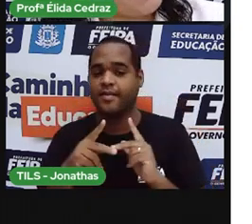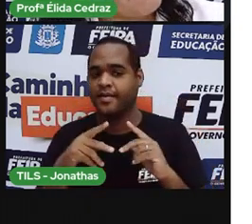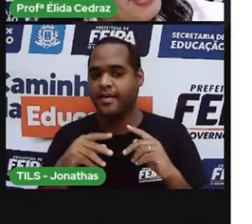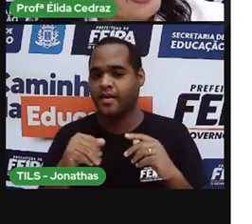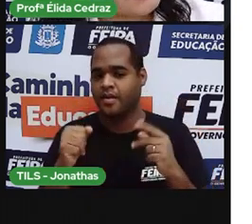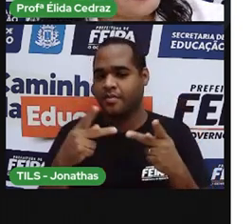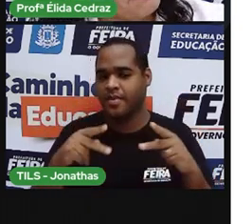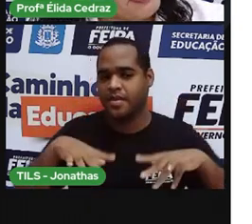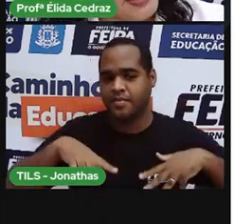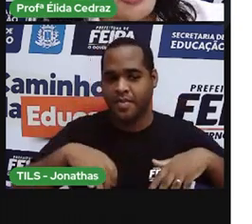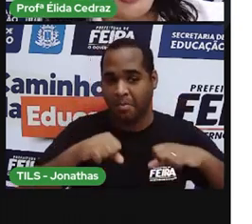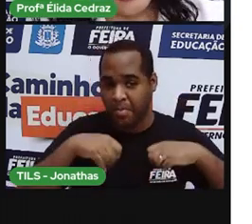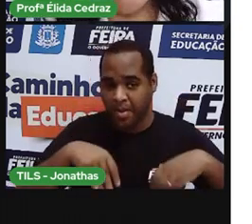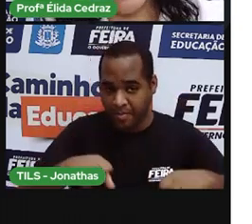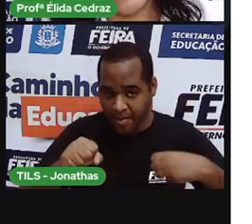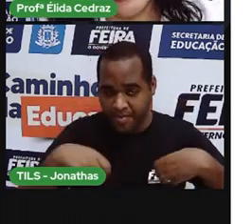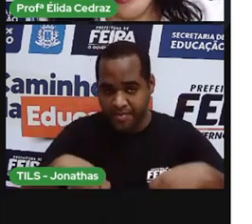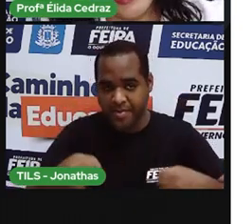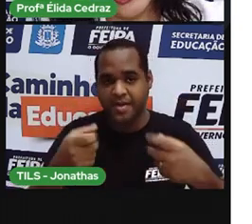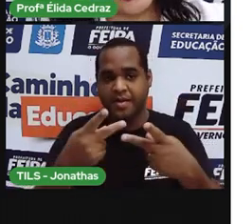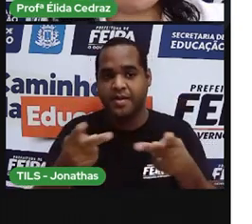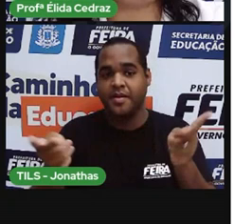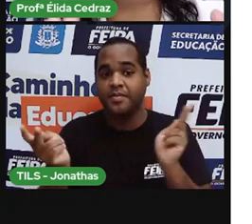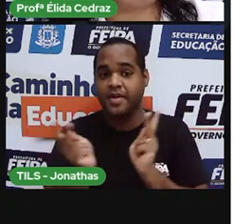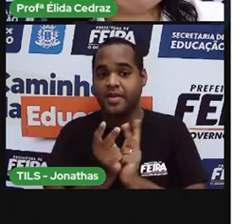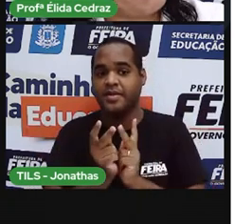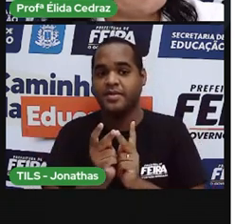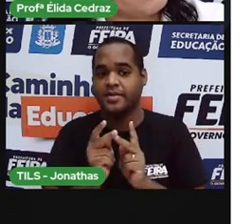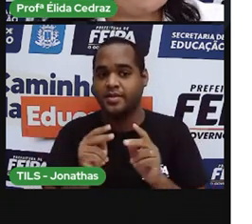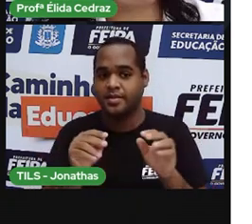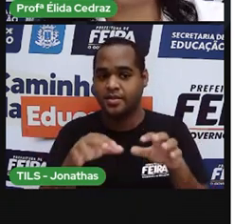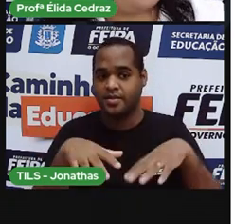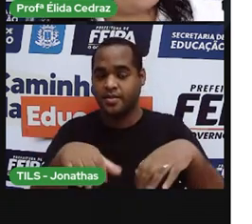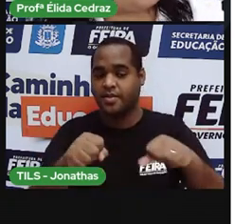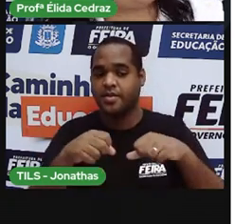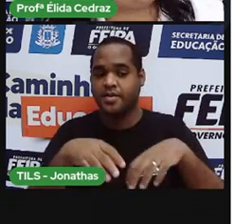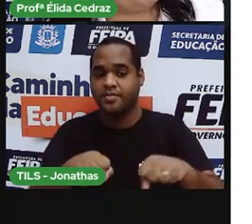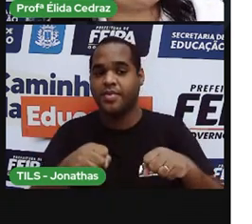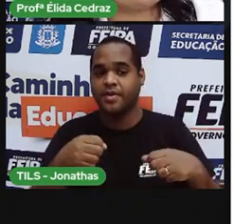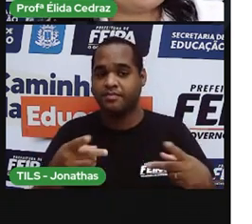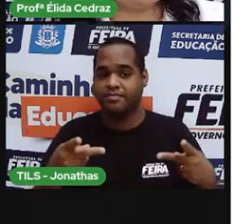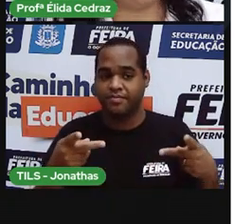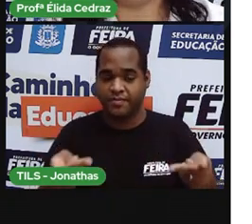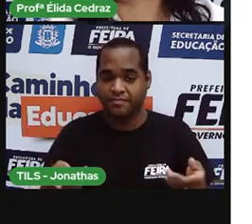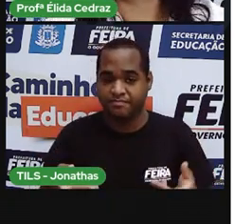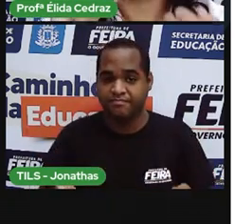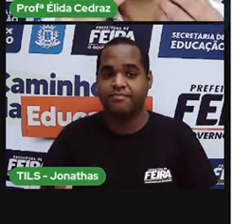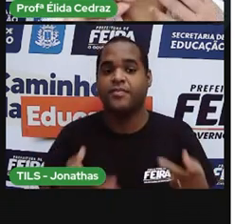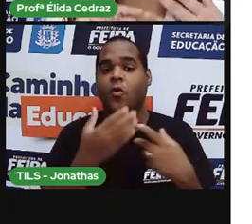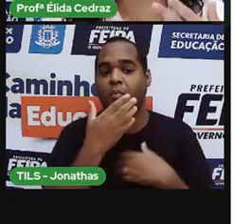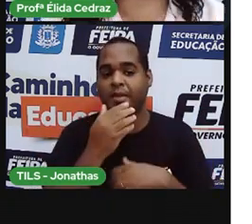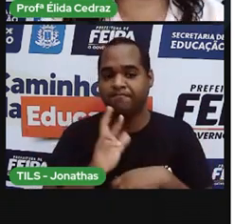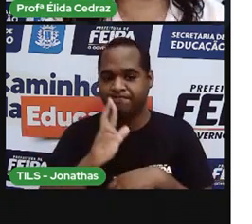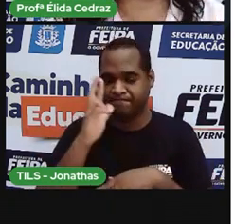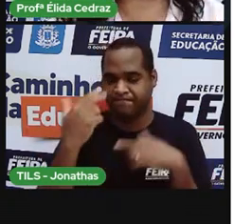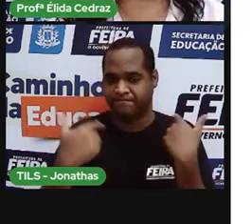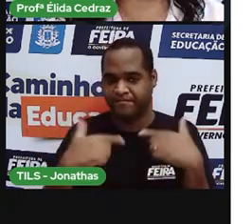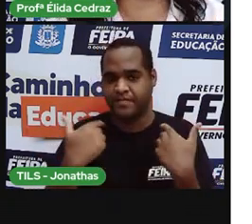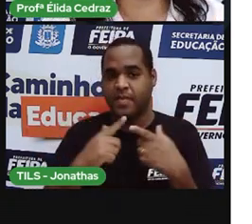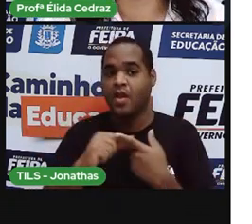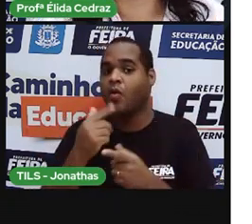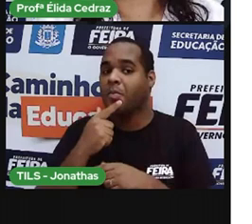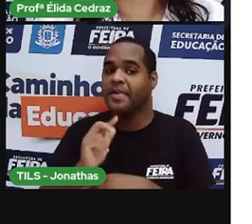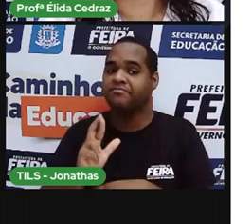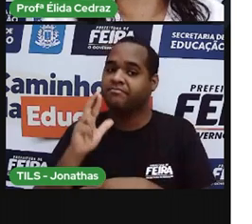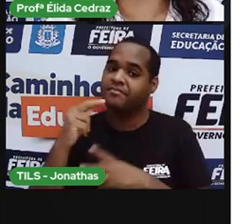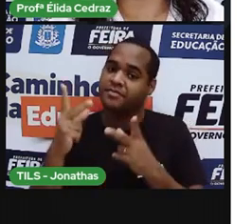que abre a mata da pizza, que faz aquele recheio e põe passar, a gente chama de pizzaiola. O entregador de